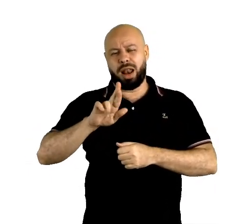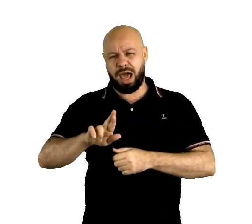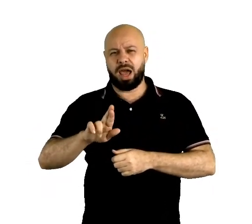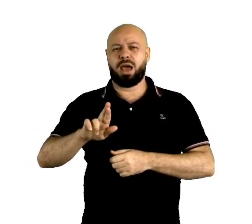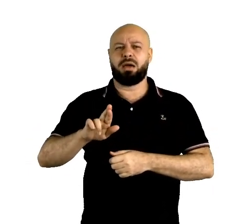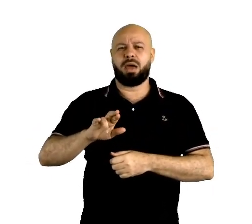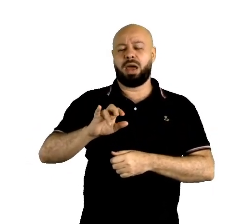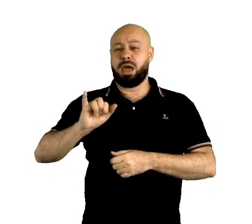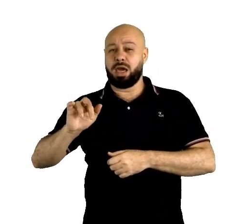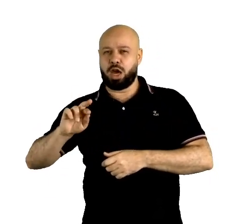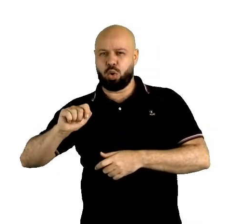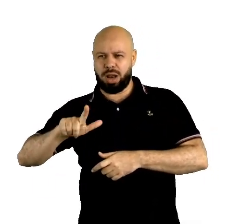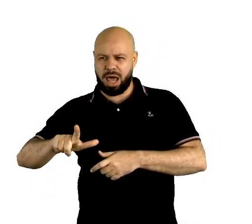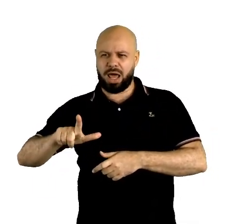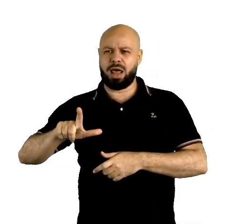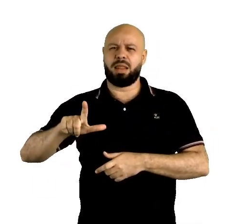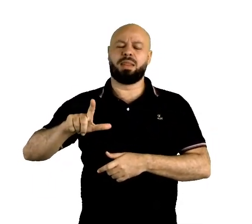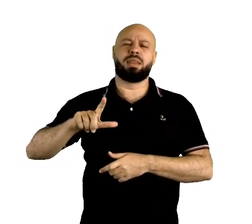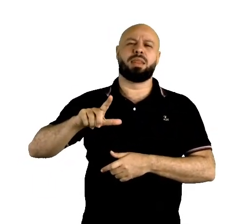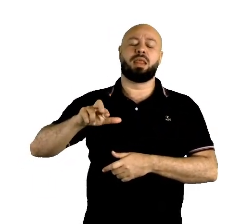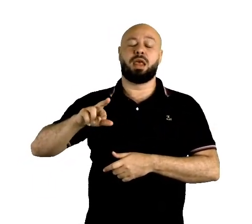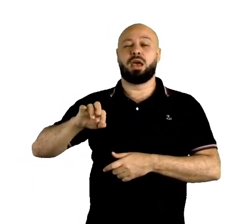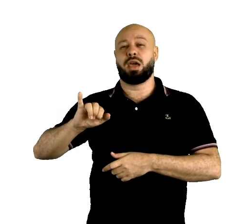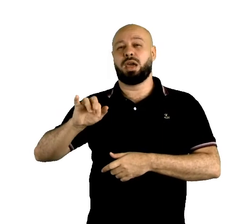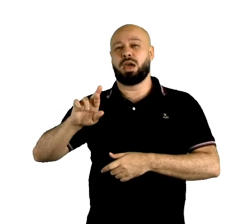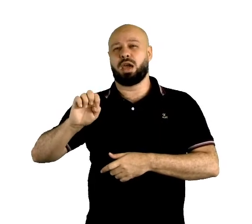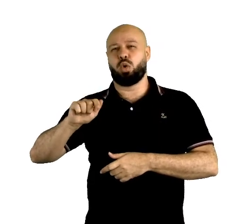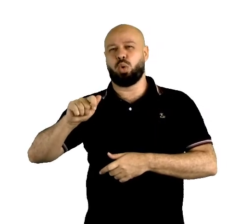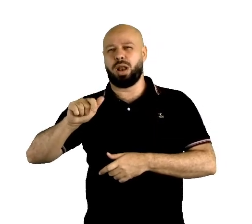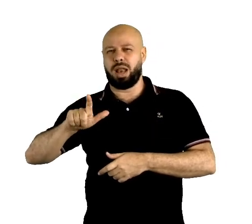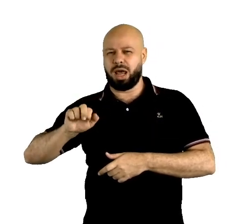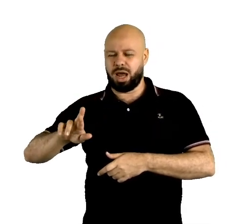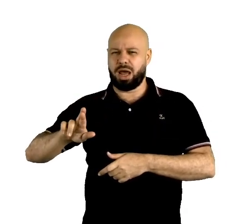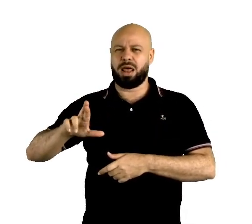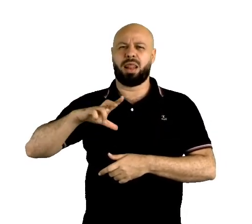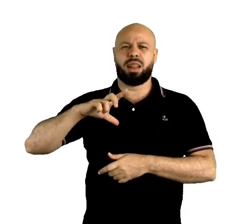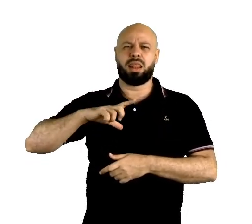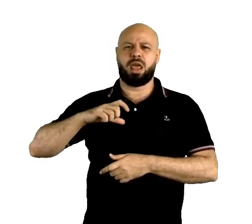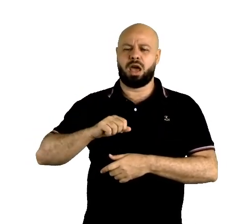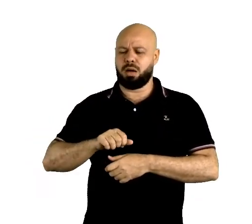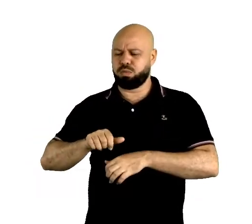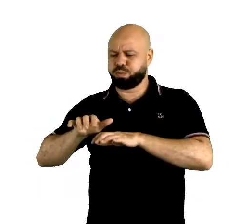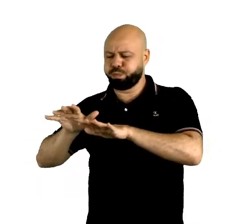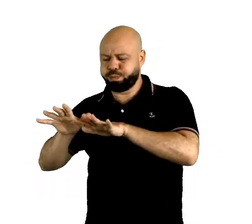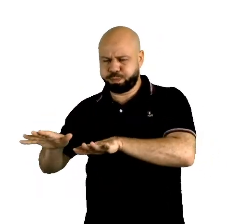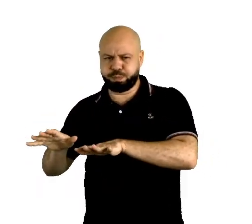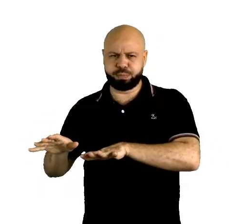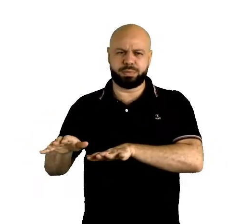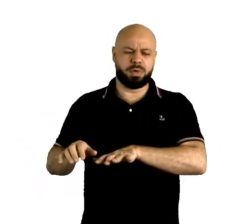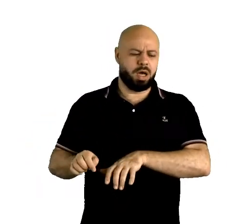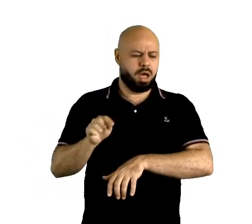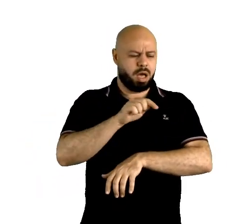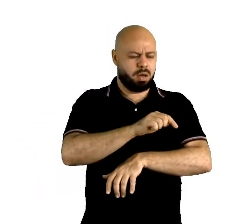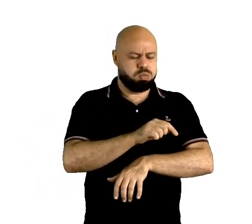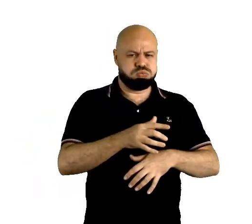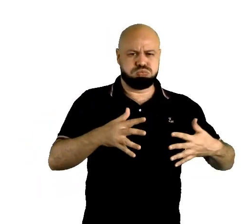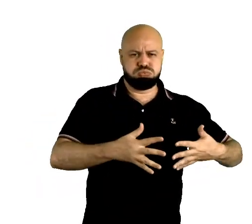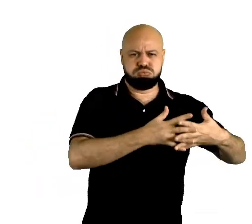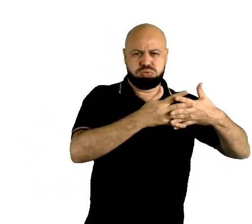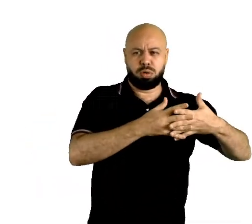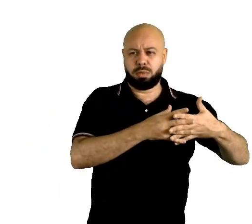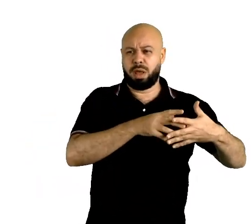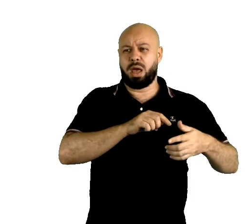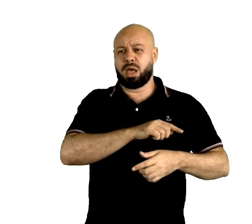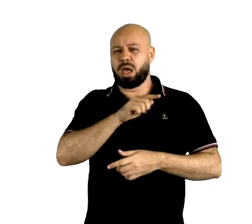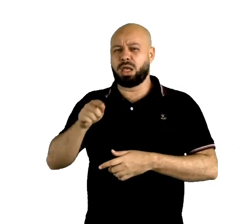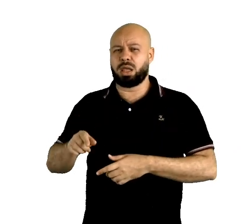No verbo, por exemplo, o verbo to burn, né? No inglês britânico, no passado ele fica burned